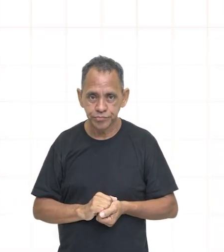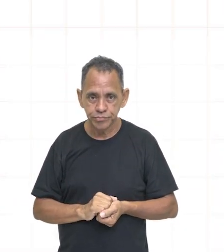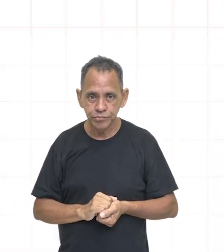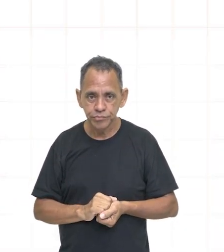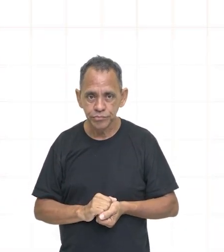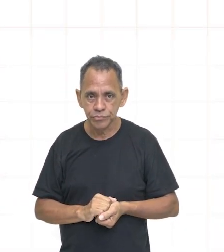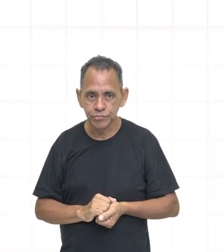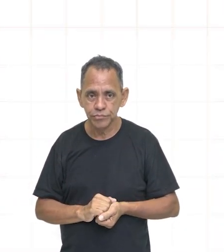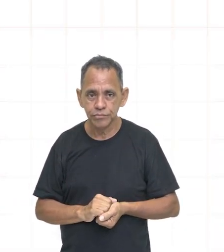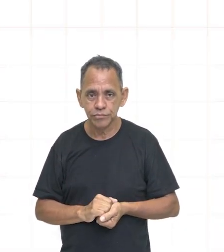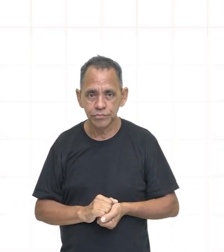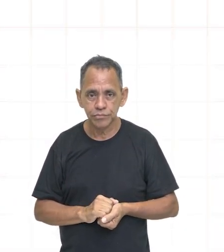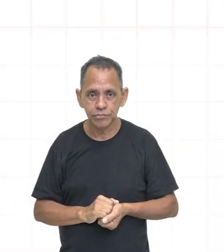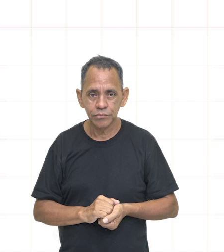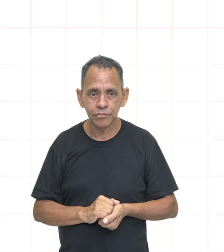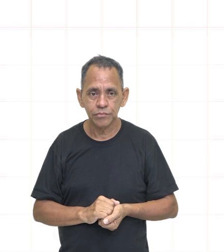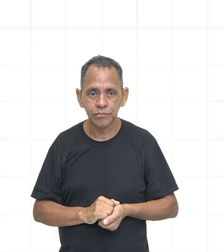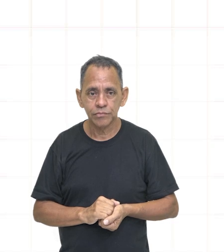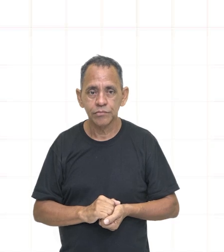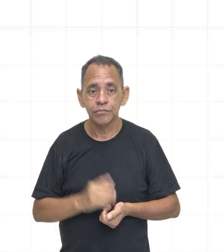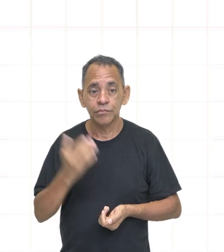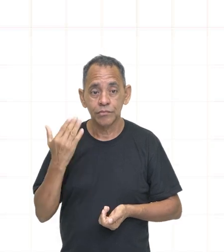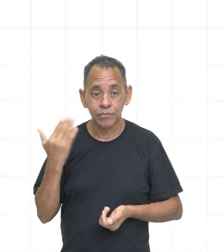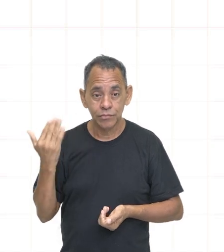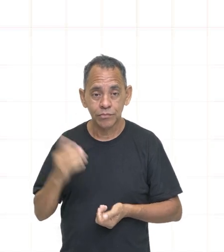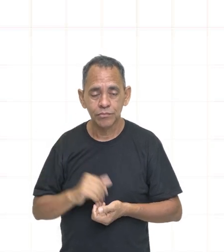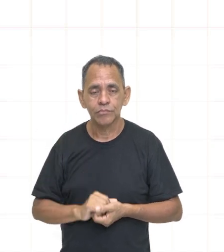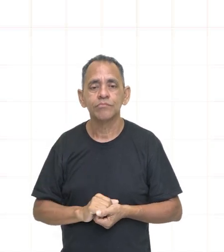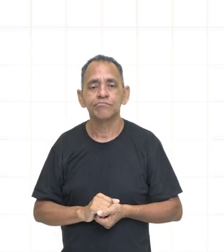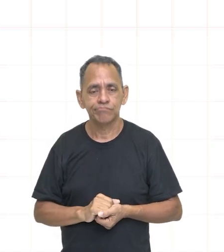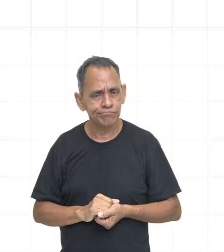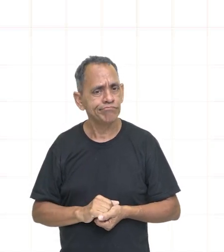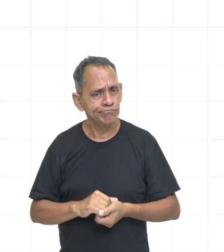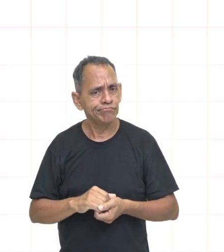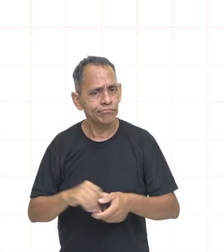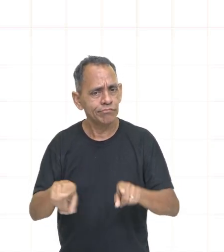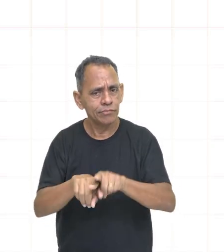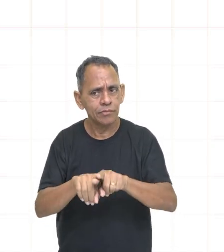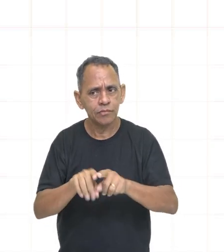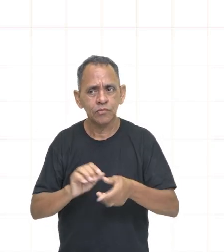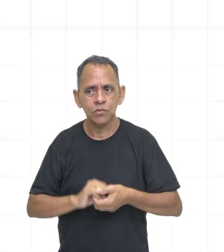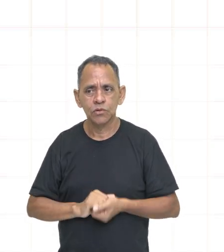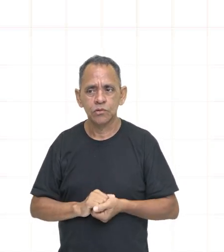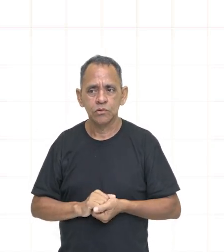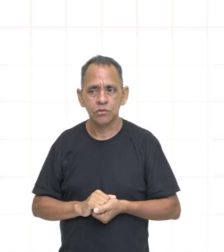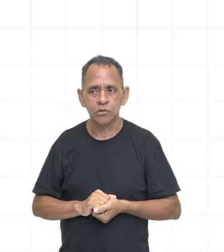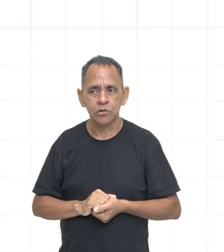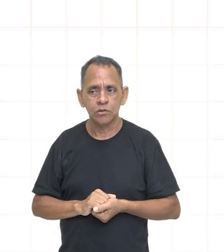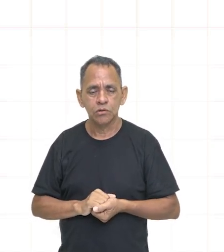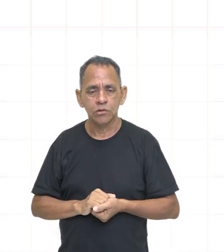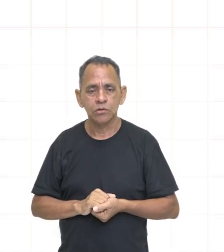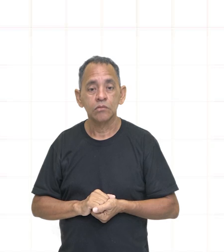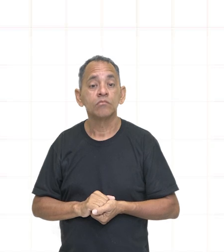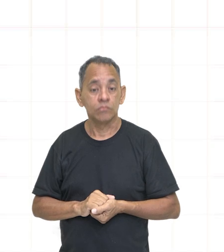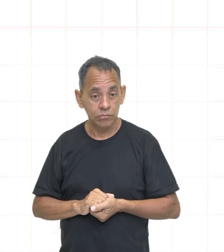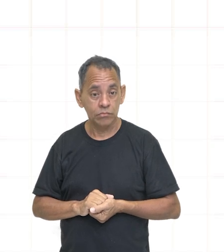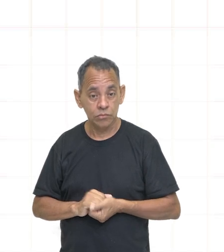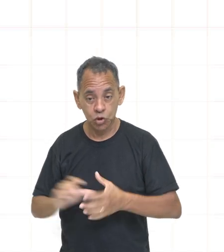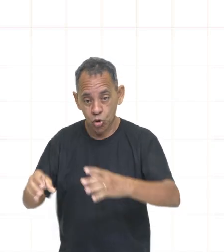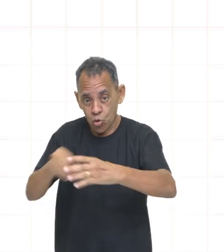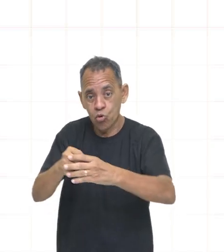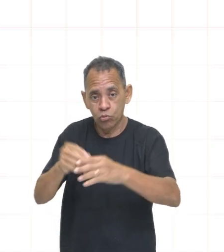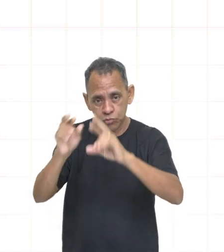A ala mais radical da linha dura demonstrou, por diversas vezes, que não concordava com o processo e